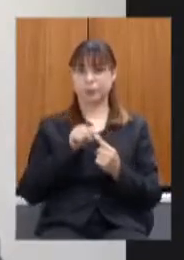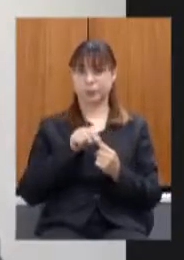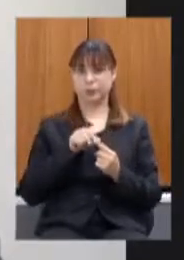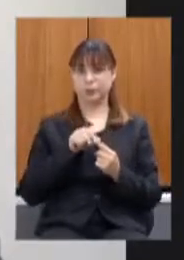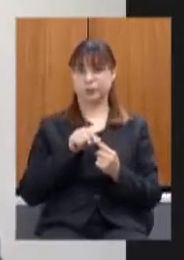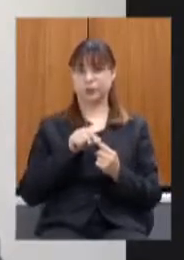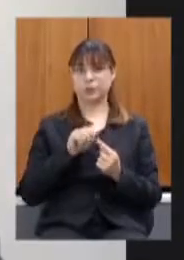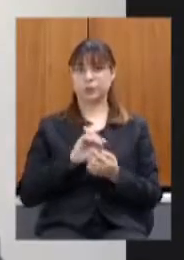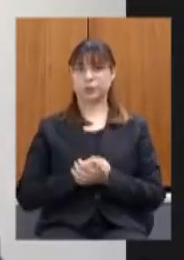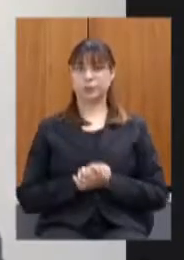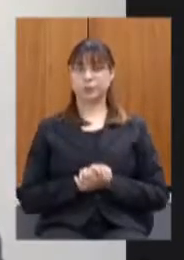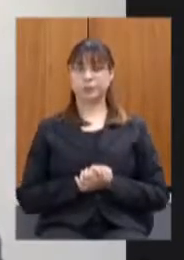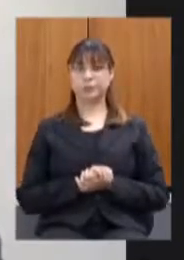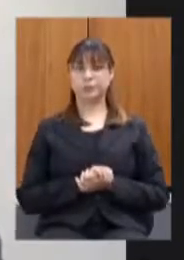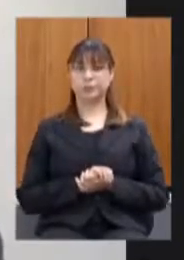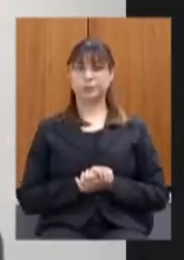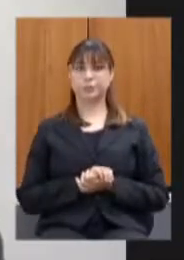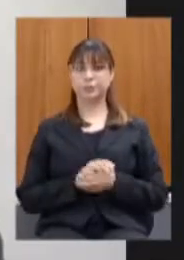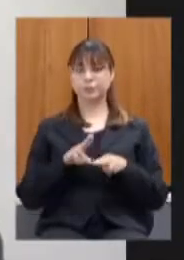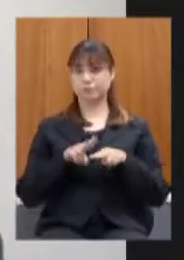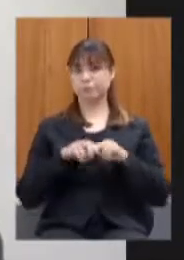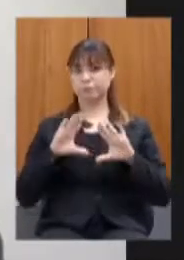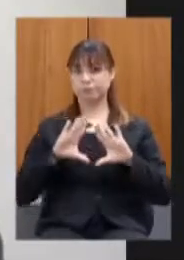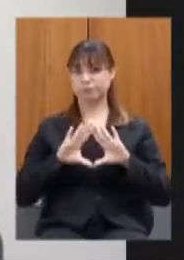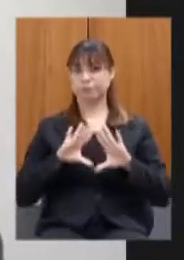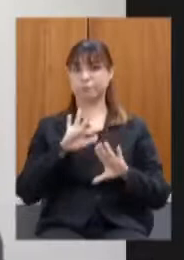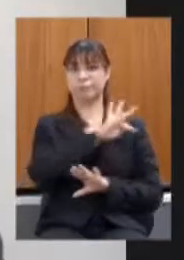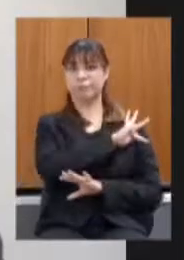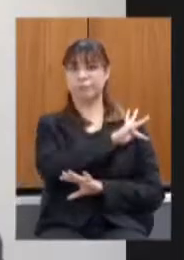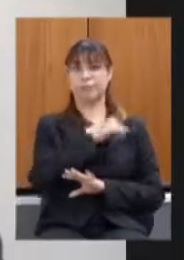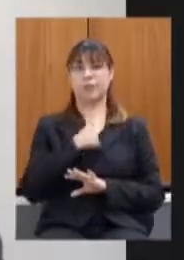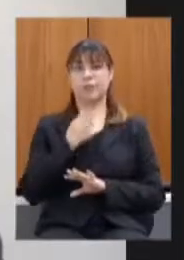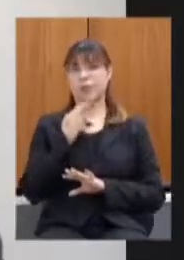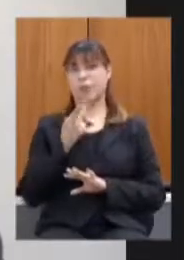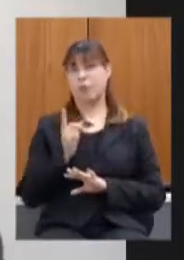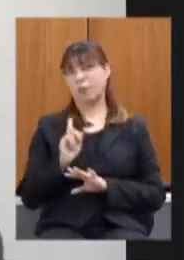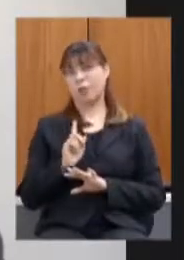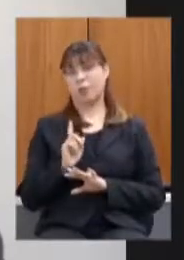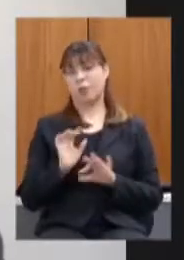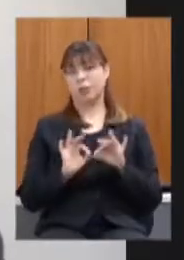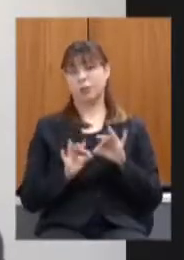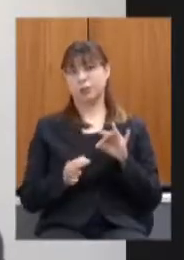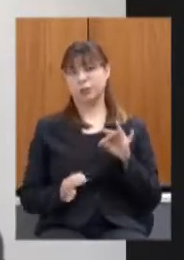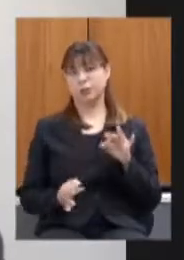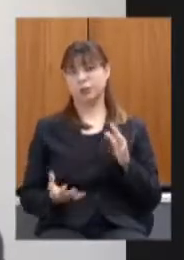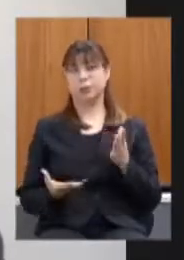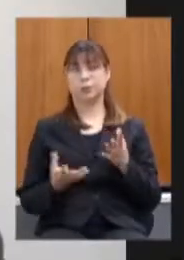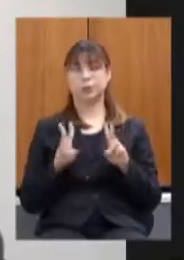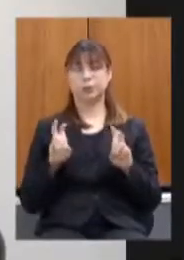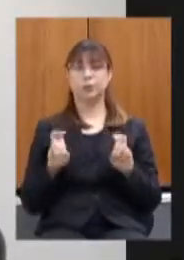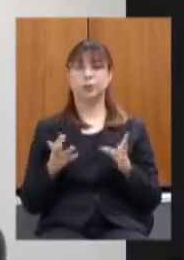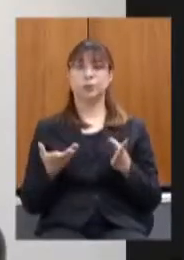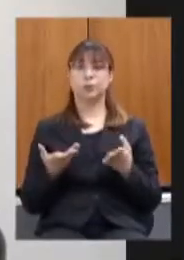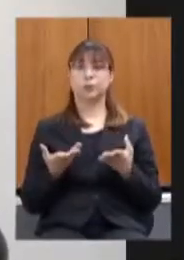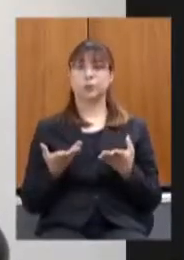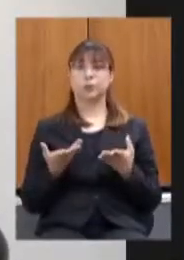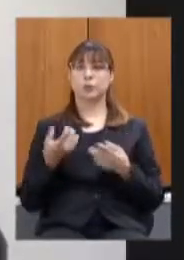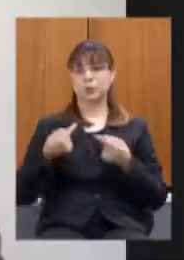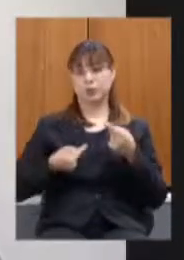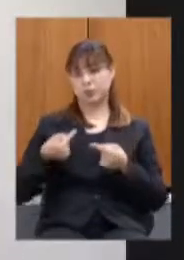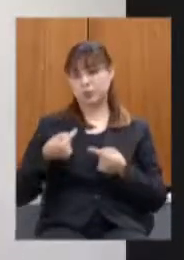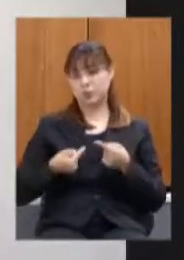que do Assembleia Fiscaliza não vou entrar em questões de natureza mais de debate